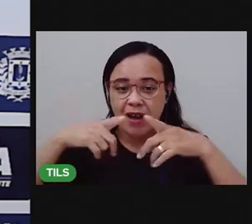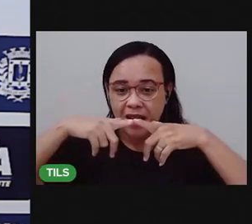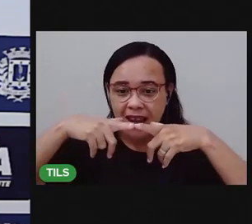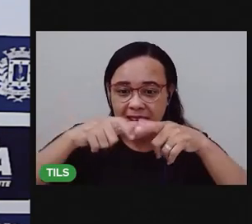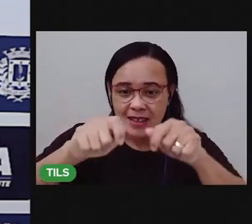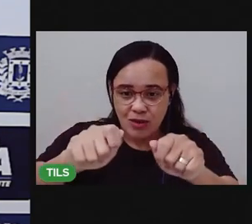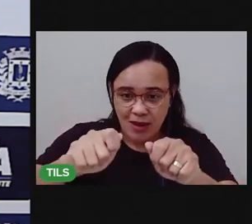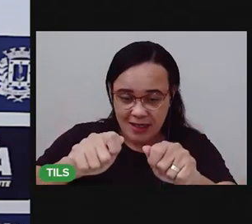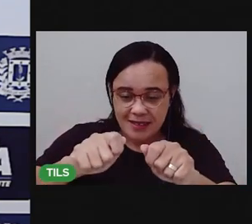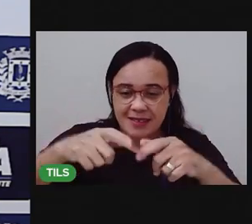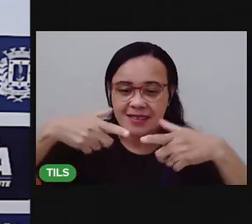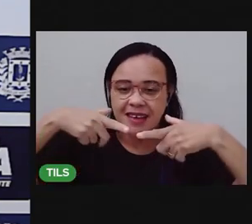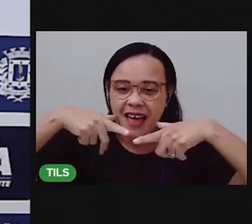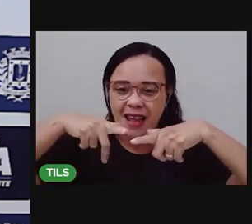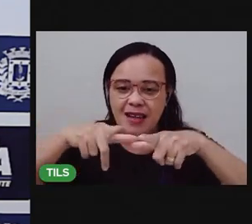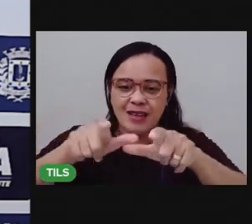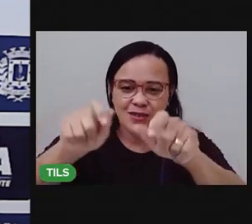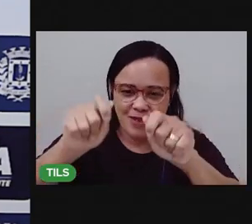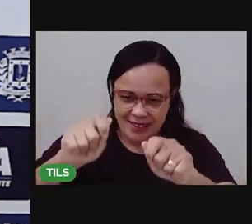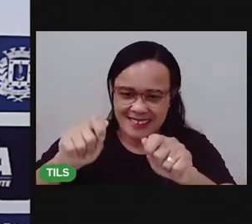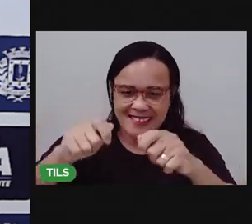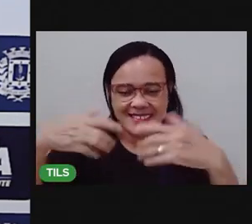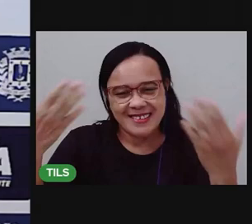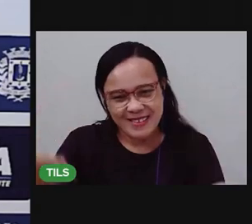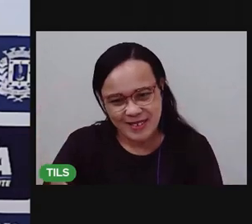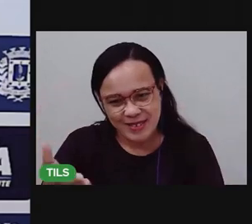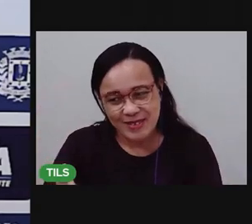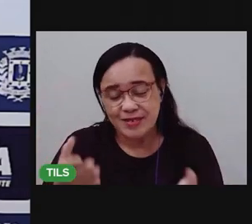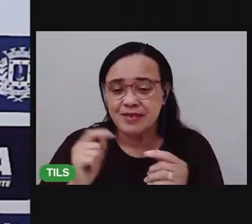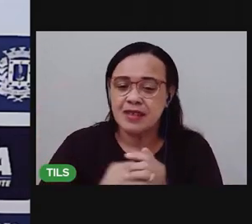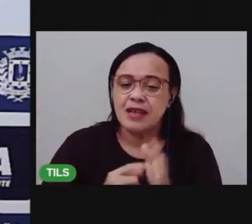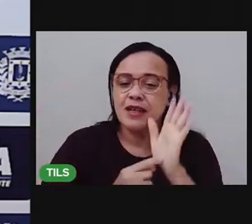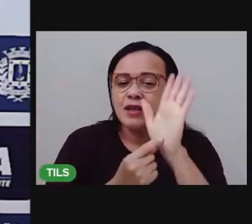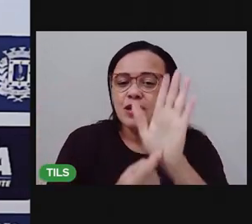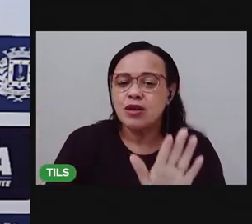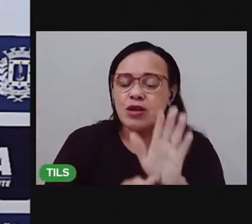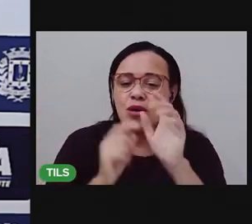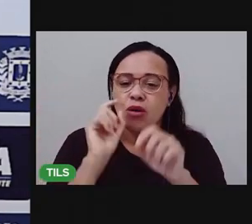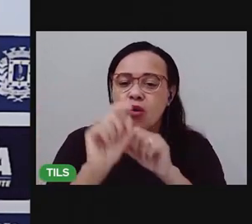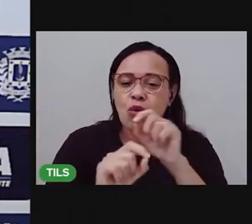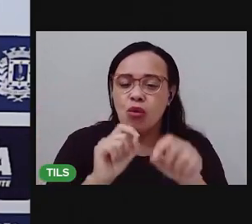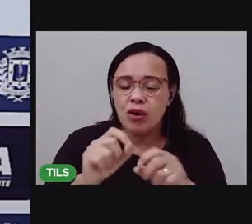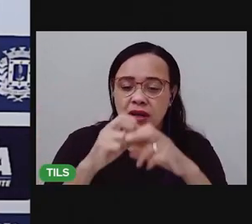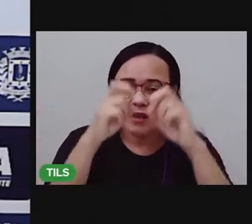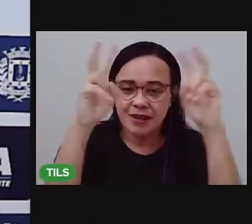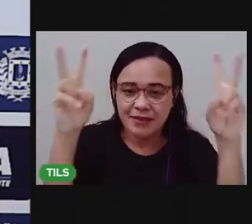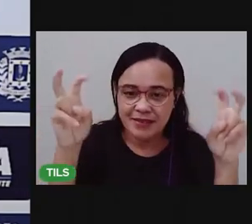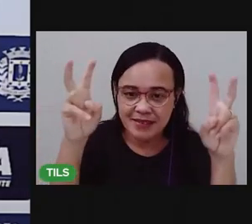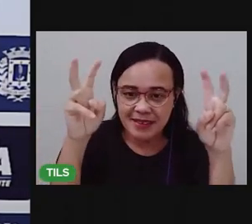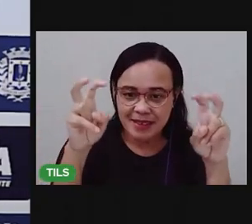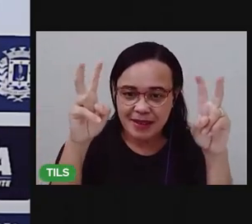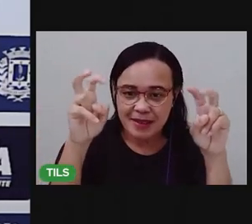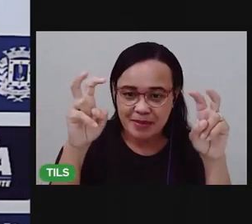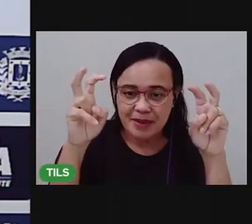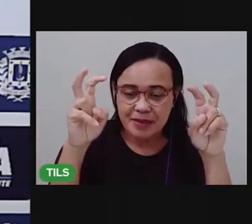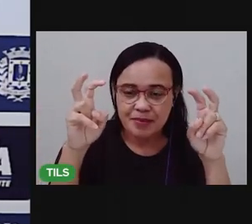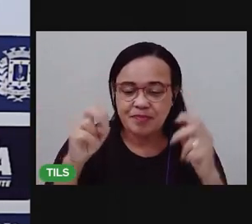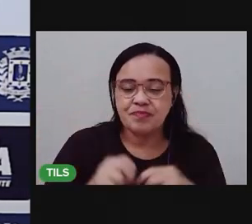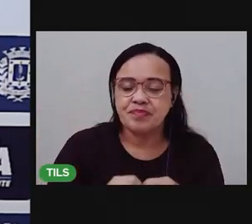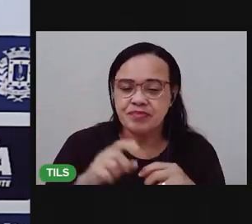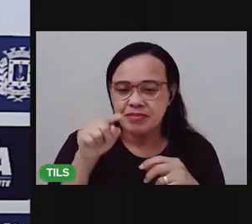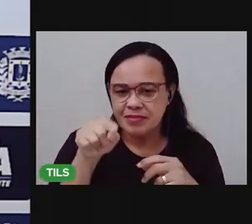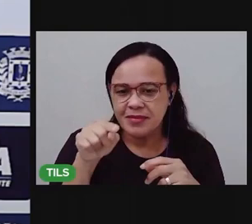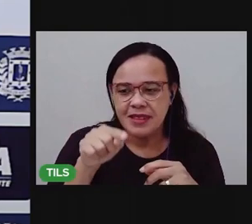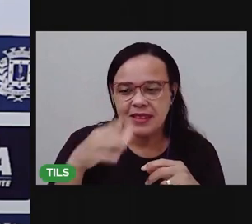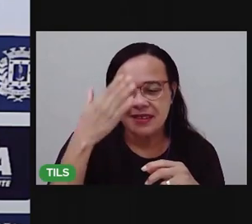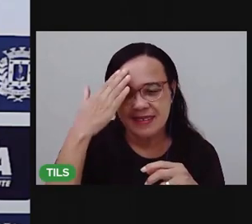Nossa aula de linguagem, onde a gente vai abordar um assunto, um tema, que você já deve